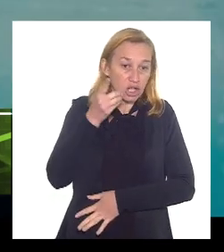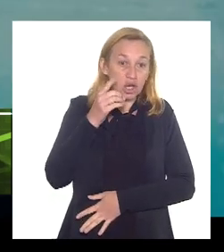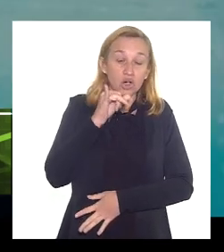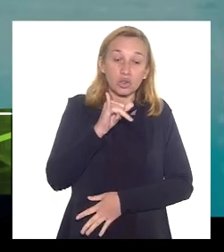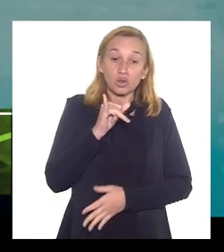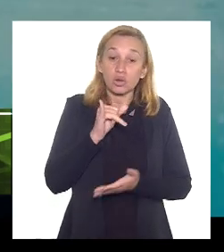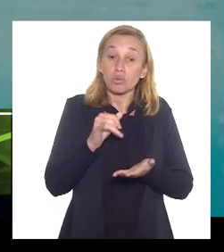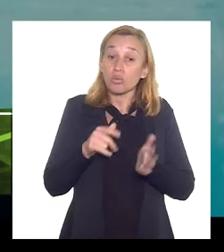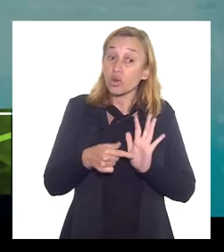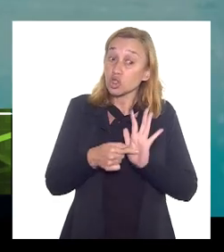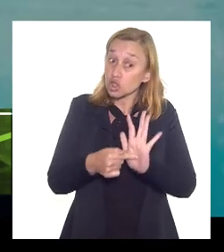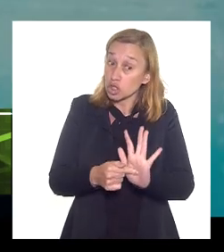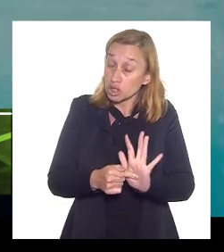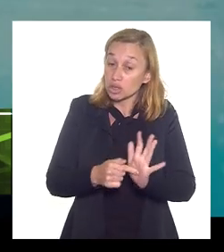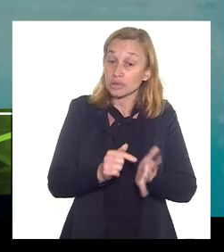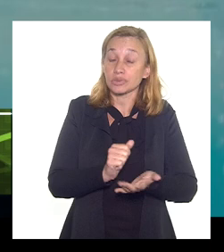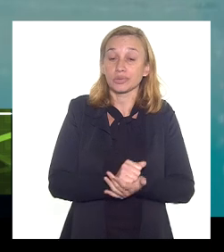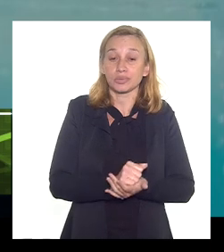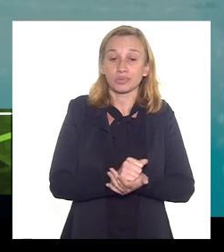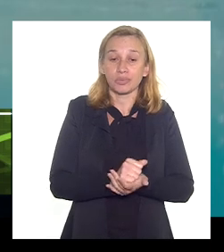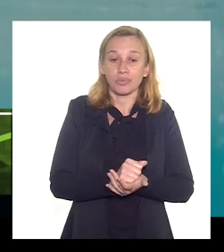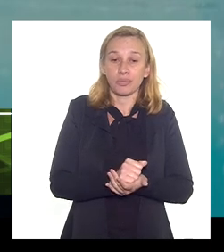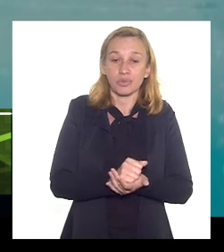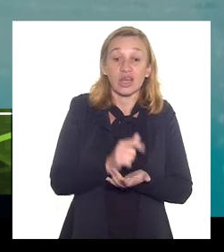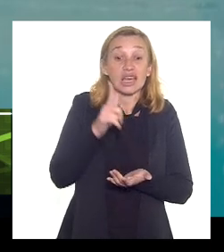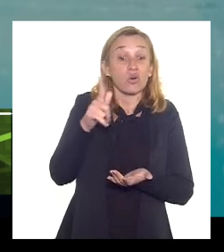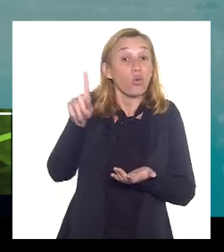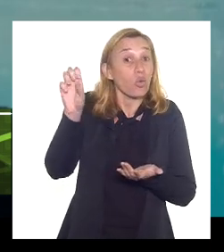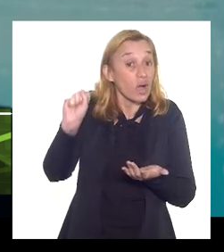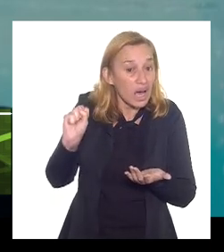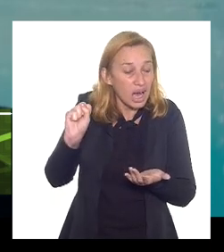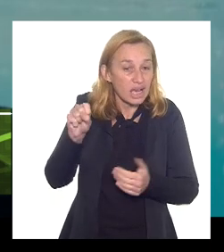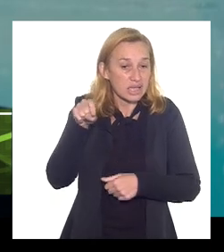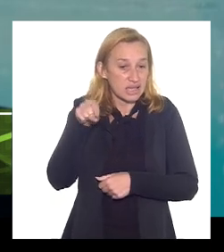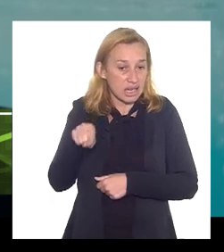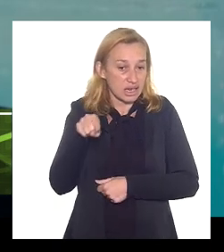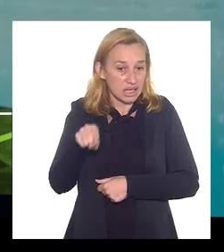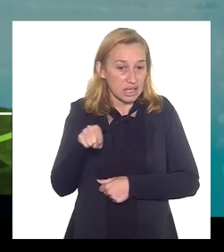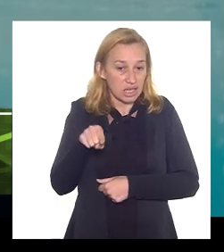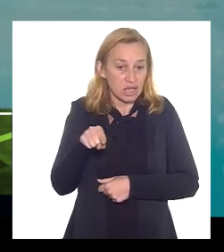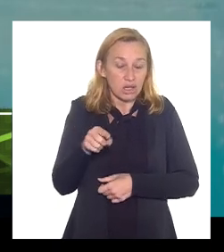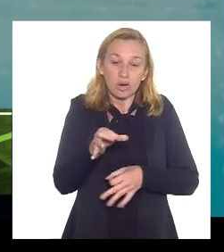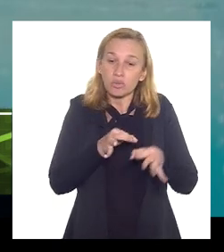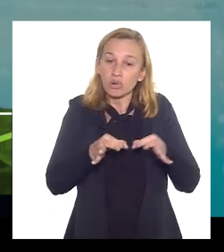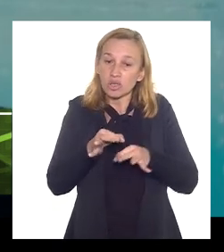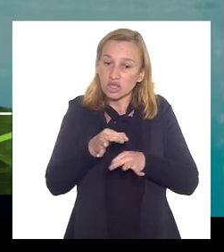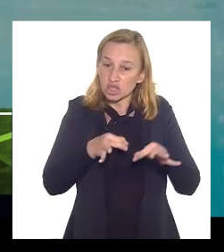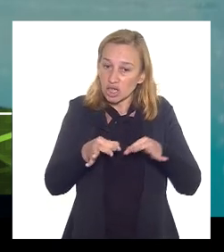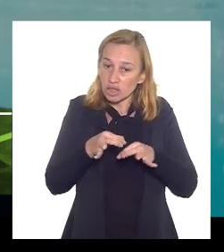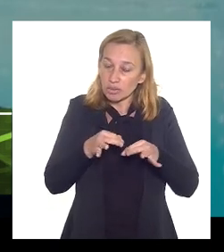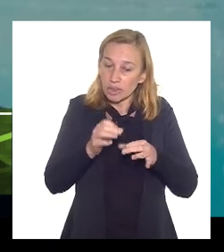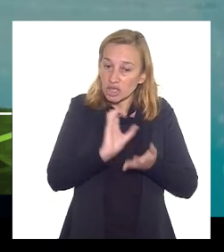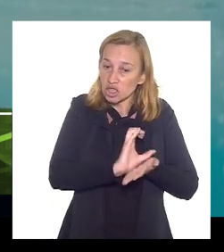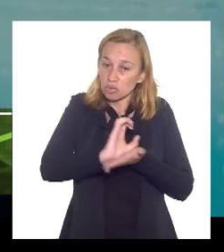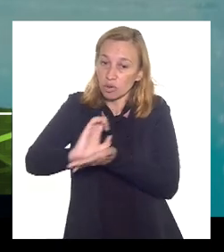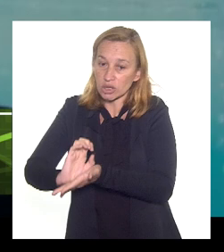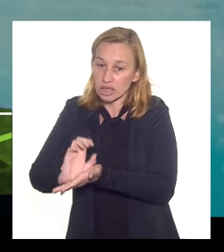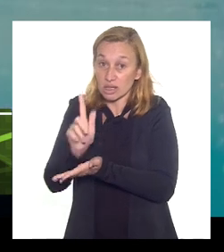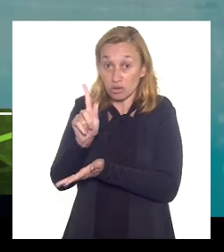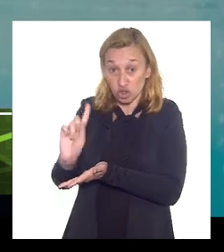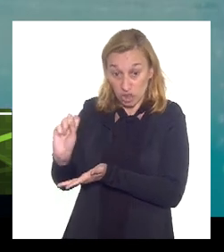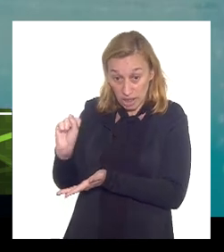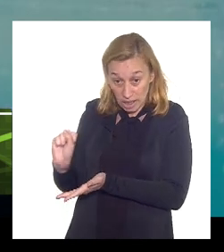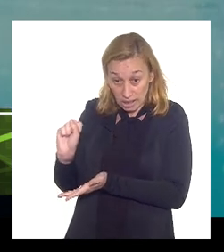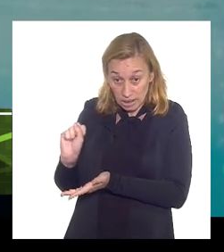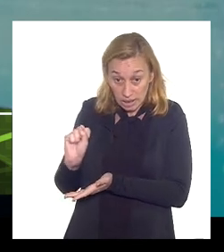esse gás estou reinjetando esse gás no caso tipo aqui num projeto que maximizo exportação de gás tá esse aqui é um